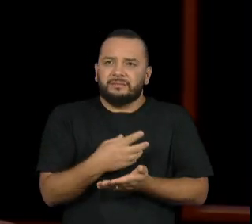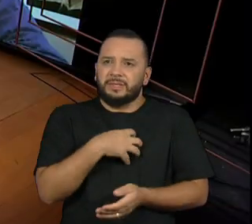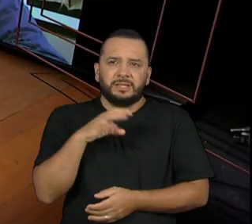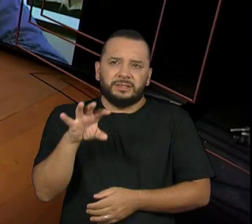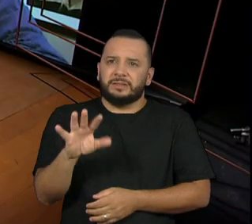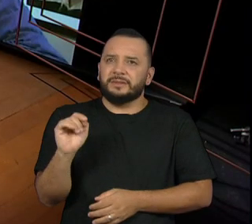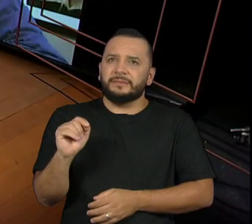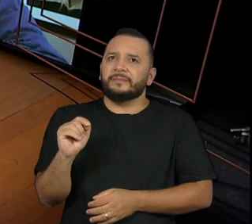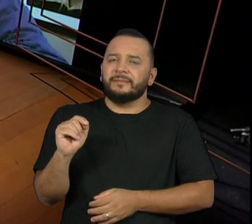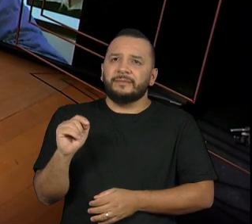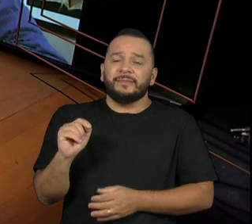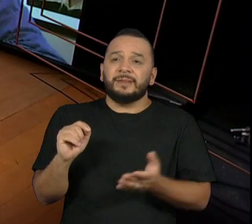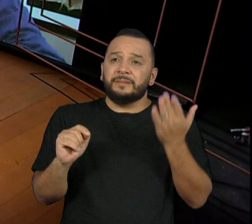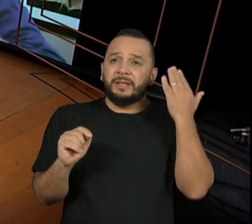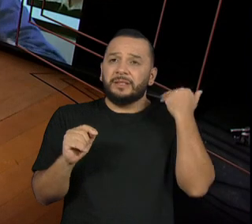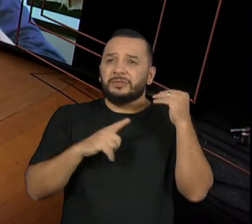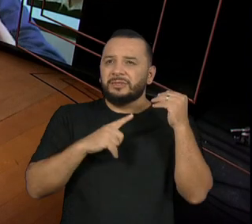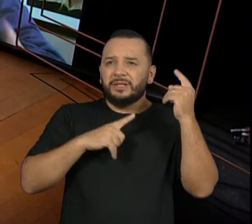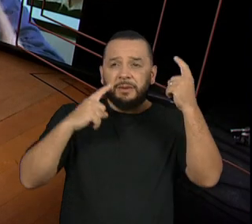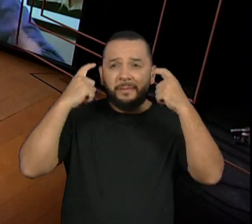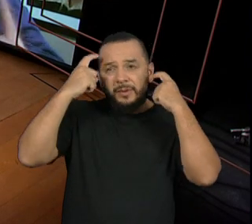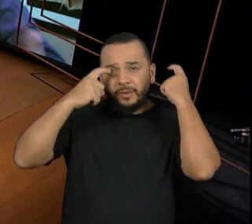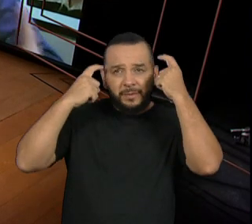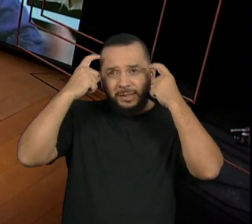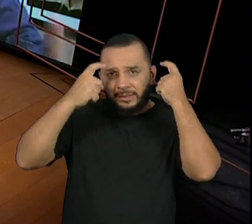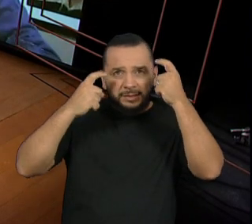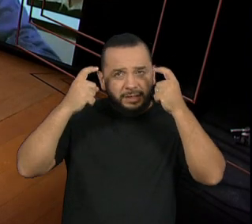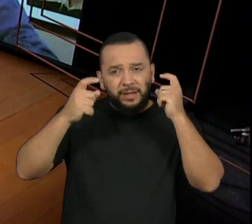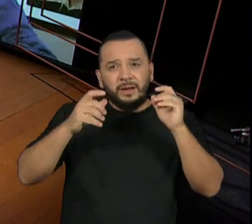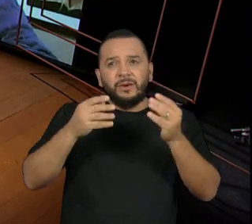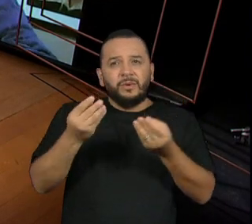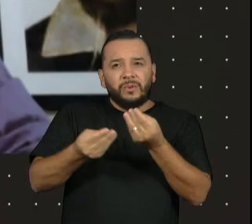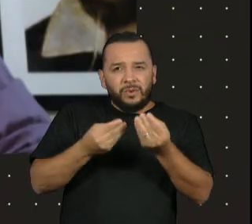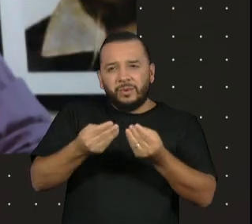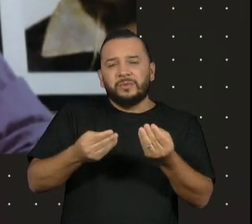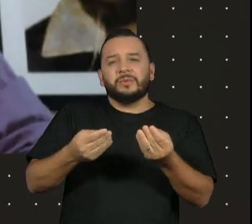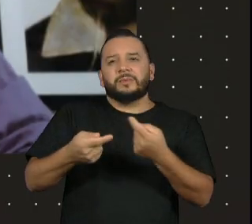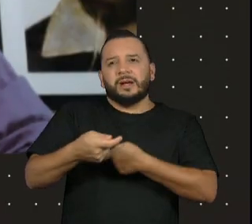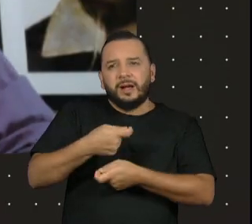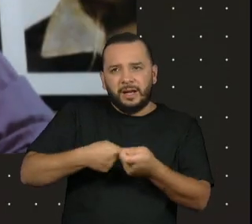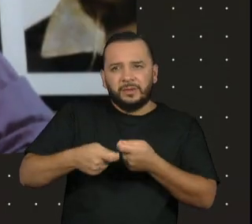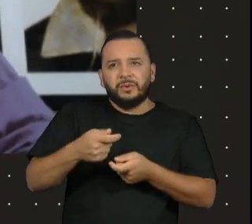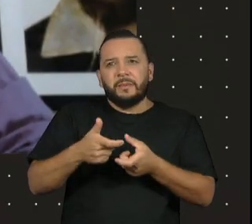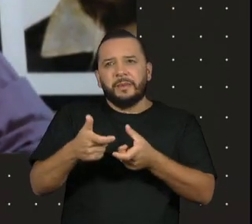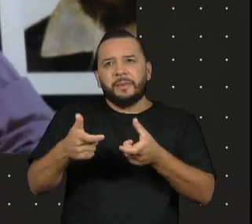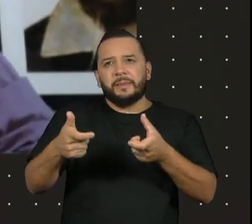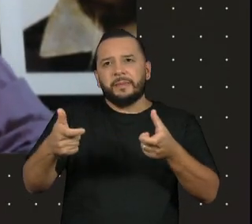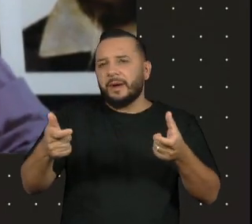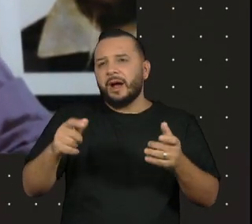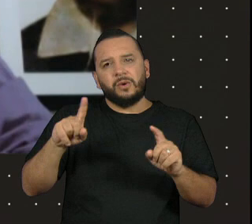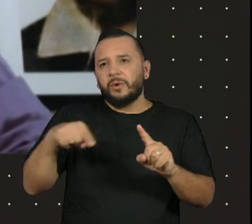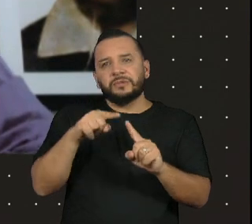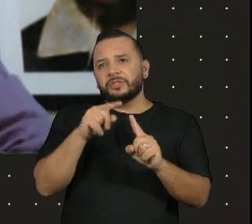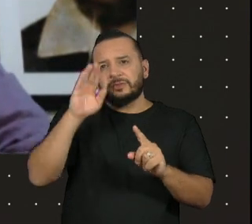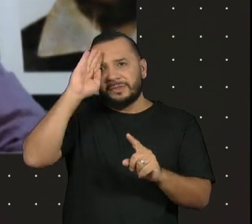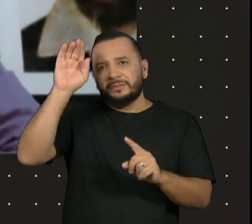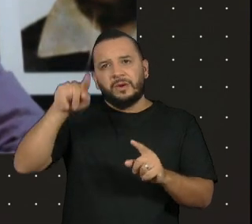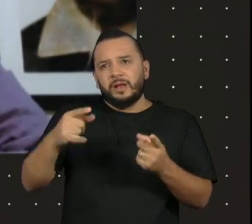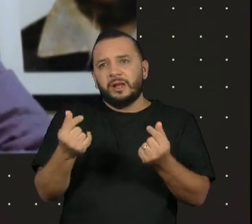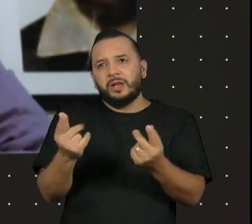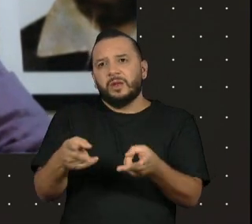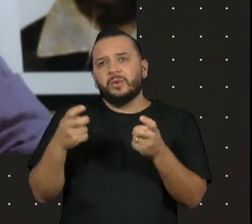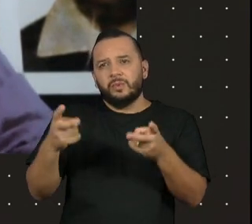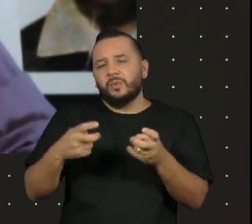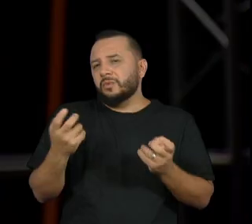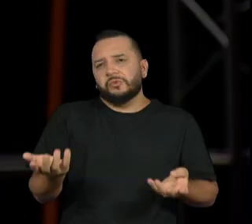você tinha ainda uma preocupação de formar esse mercado maior, né? Agora é grana, agora é grana, não tem muito